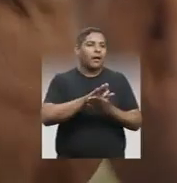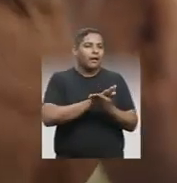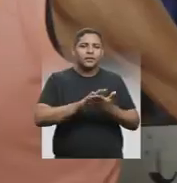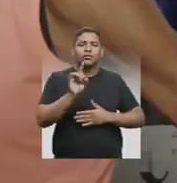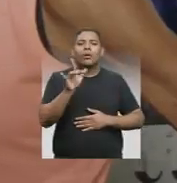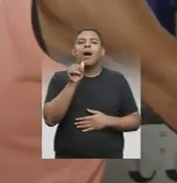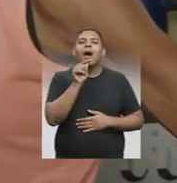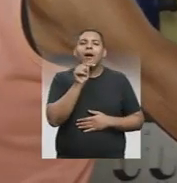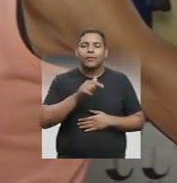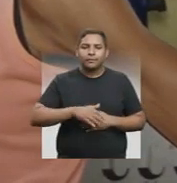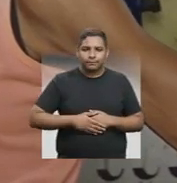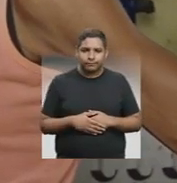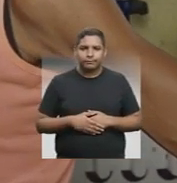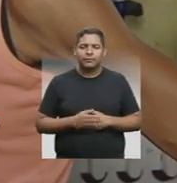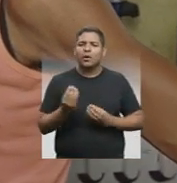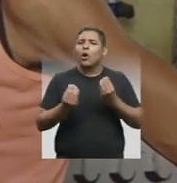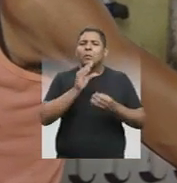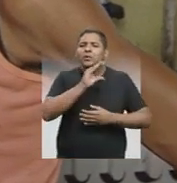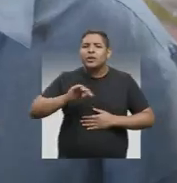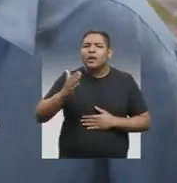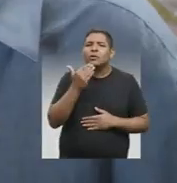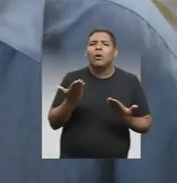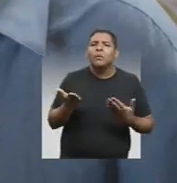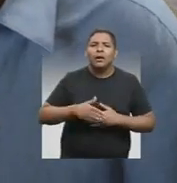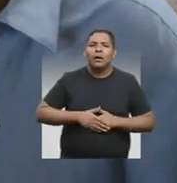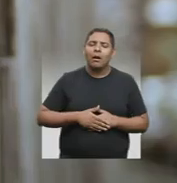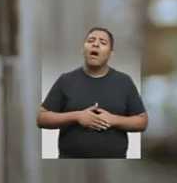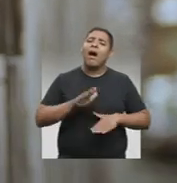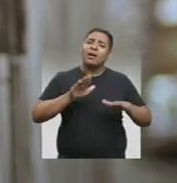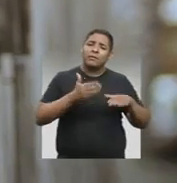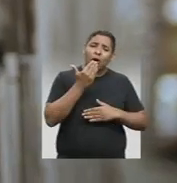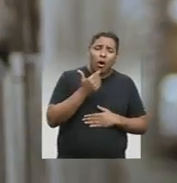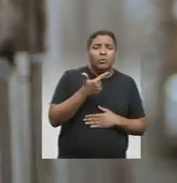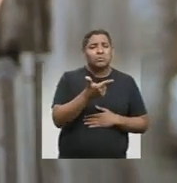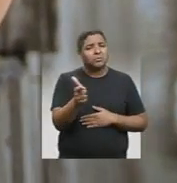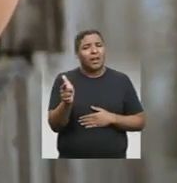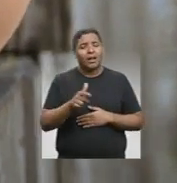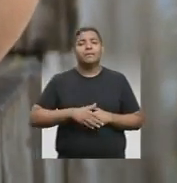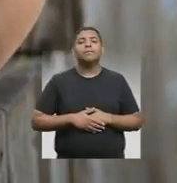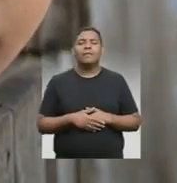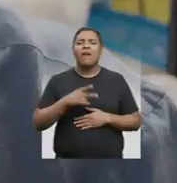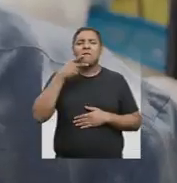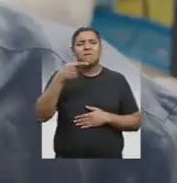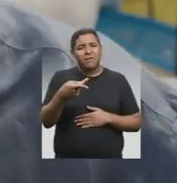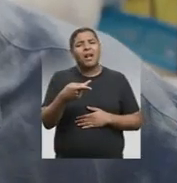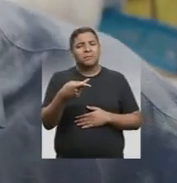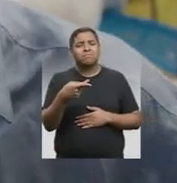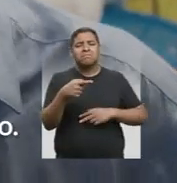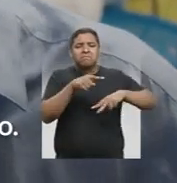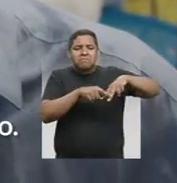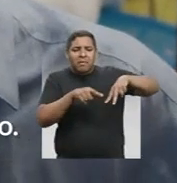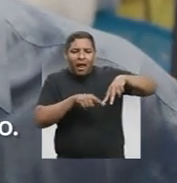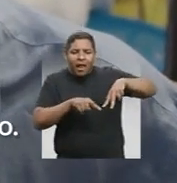Nada. Só água na geladeira. Como é que essas crianças comem? Eles comem, vez não comem. Falam das minhas pernas.